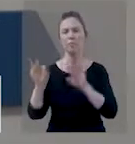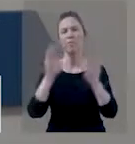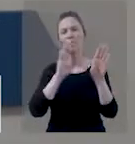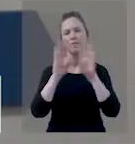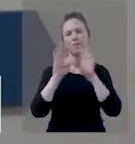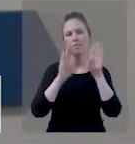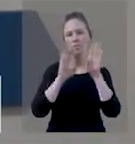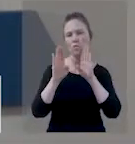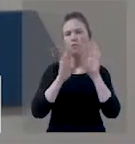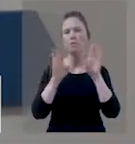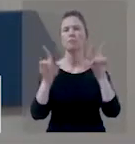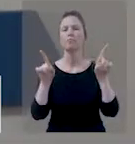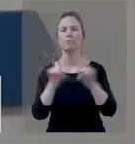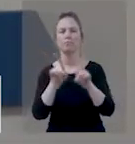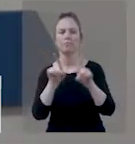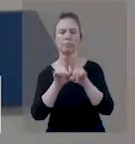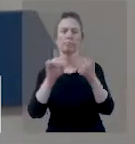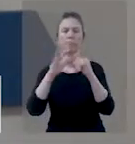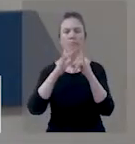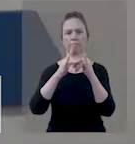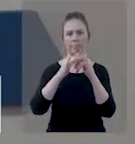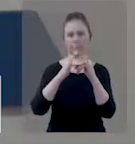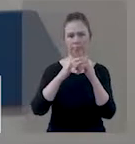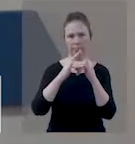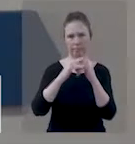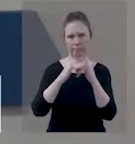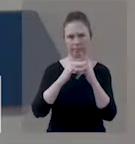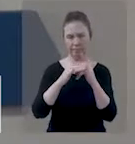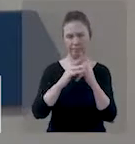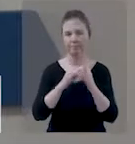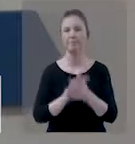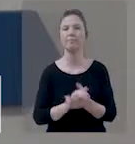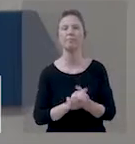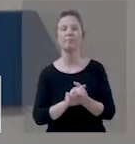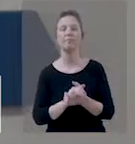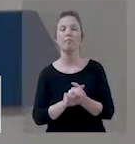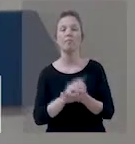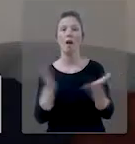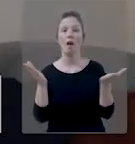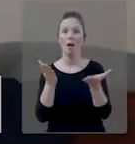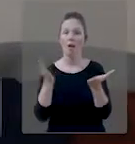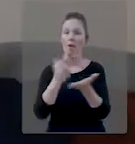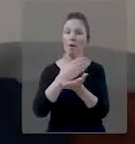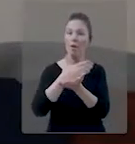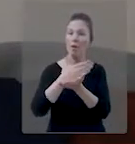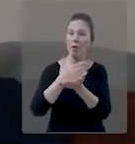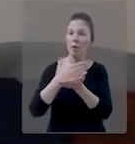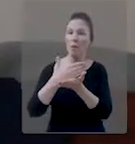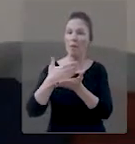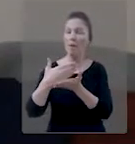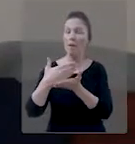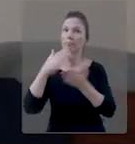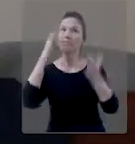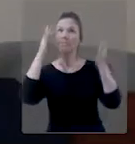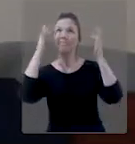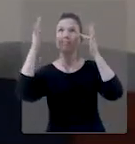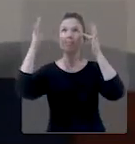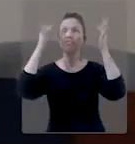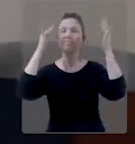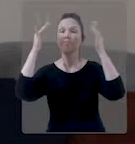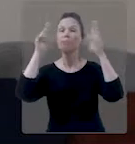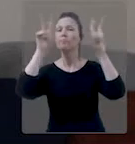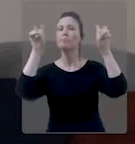facebook.com.br e também pelo YouTube, youtube.com.br. E a gente abre o cardápio de hoje com uma